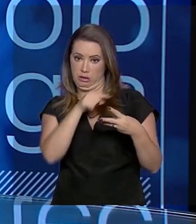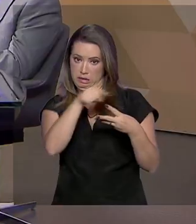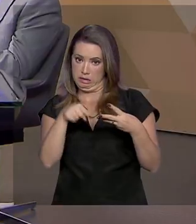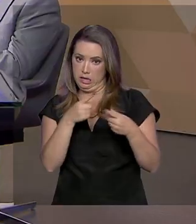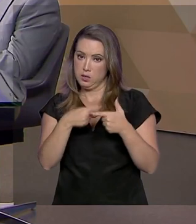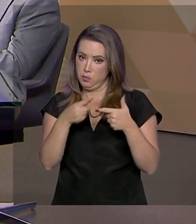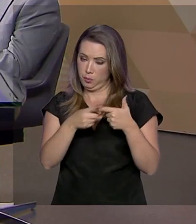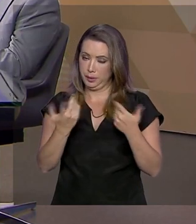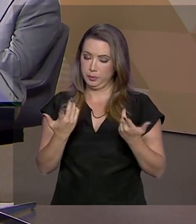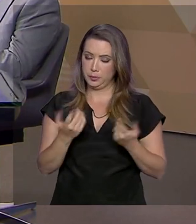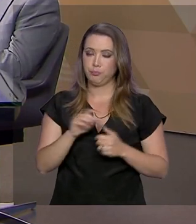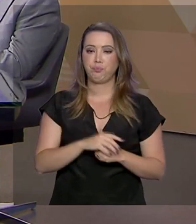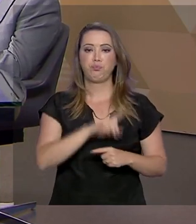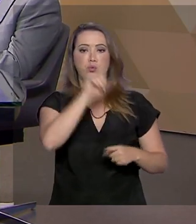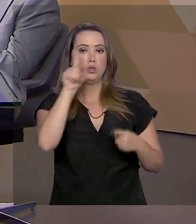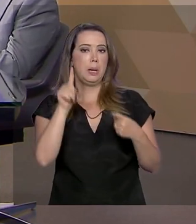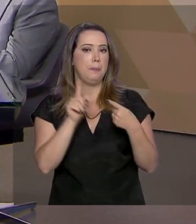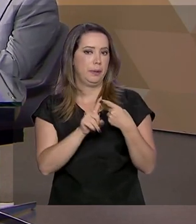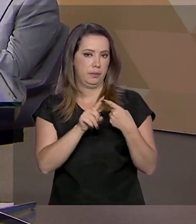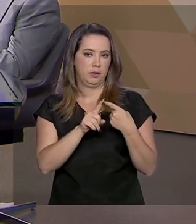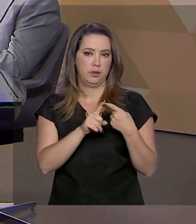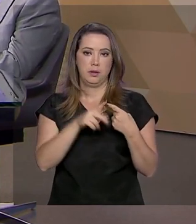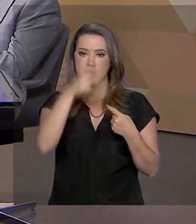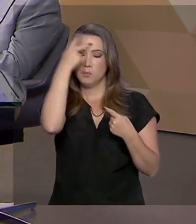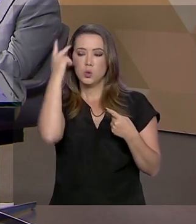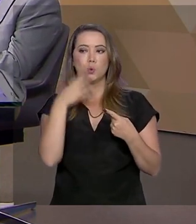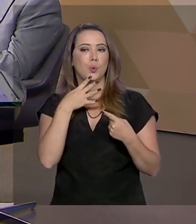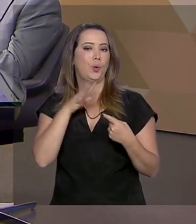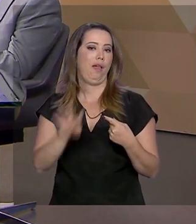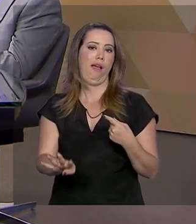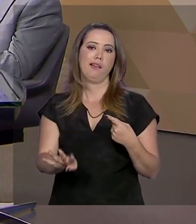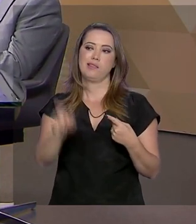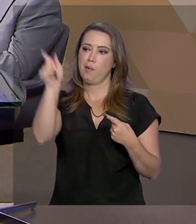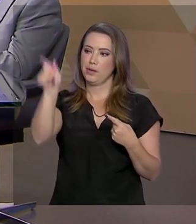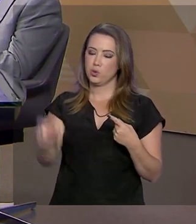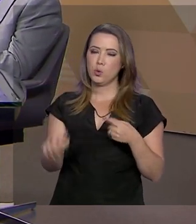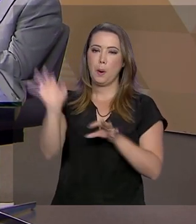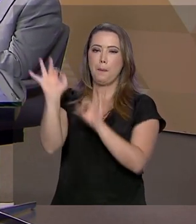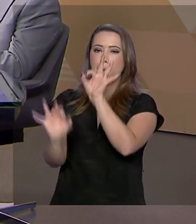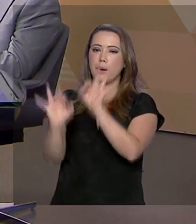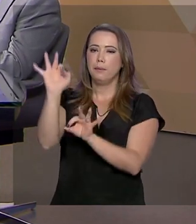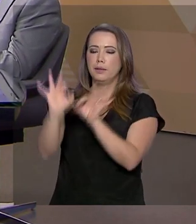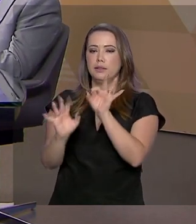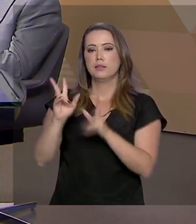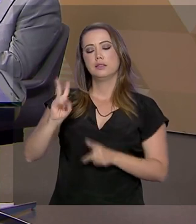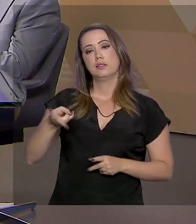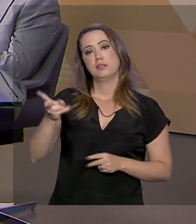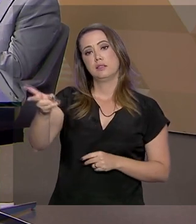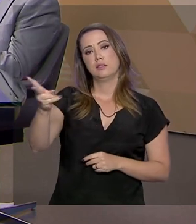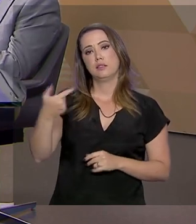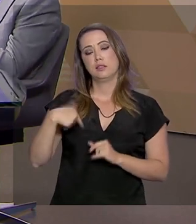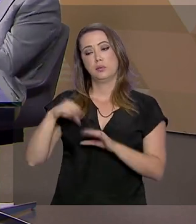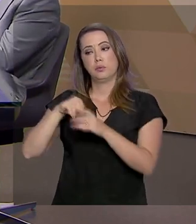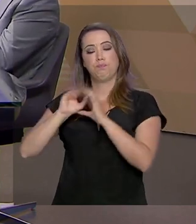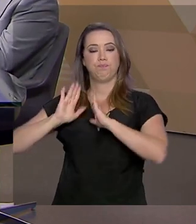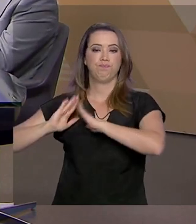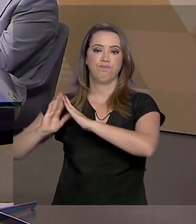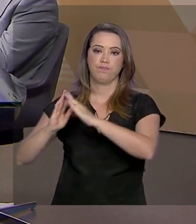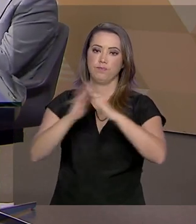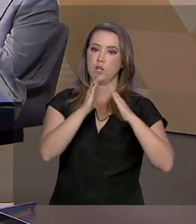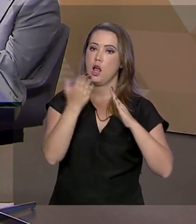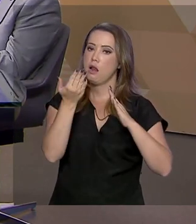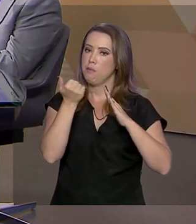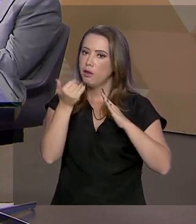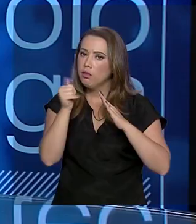peixe. Primeiro, que é o desconhecimento. A dona de casa é quem prepara, predominantemente nos lares brasileiros, o